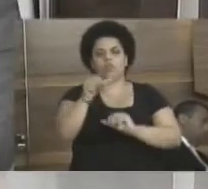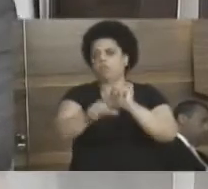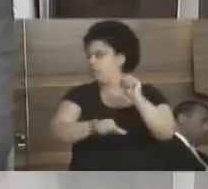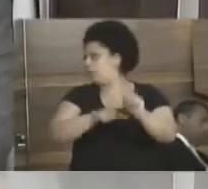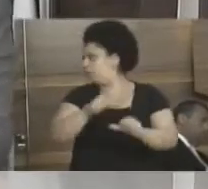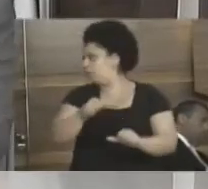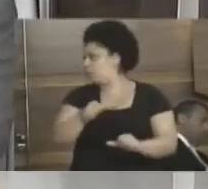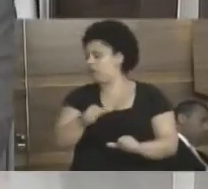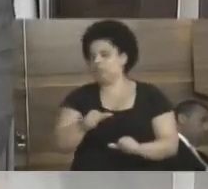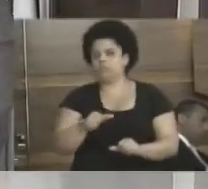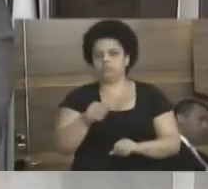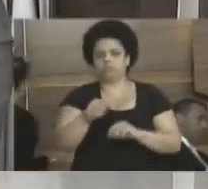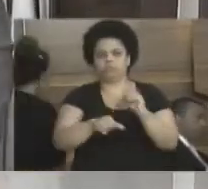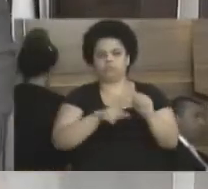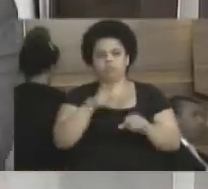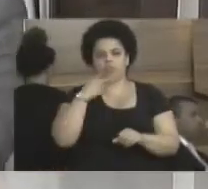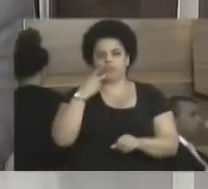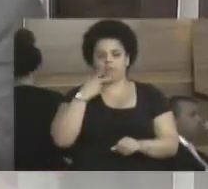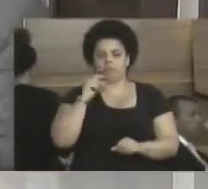diz o seguinte.